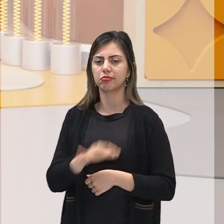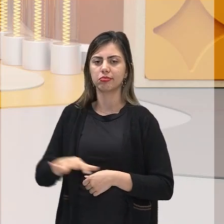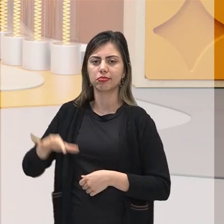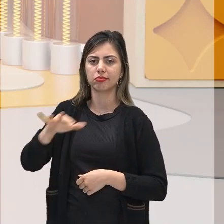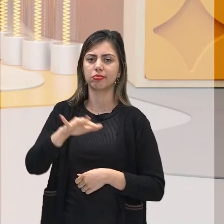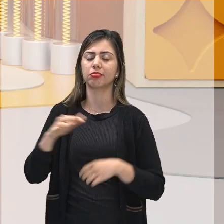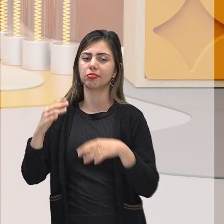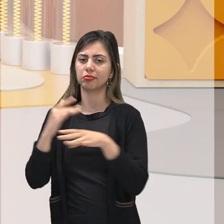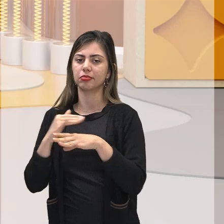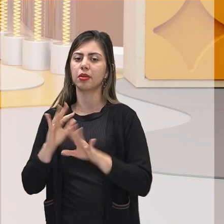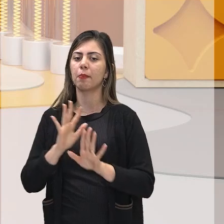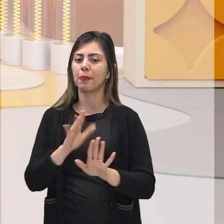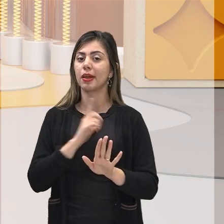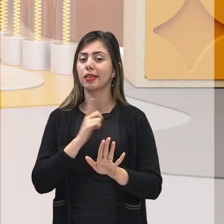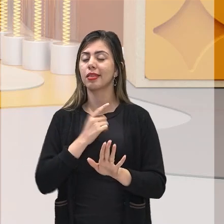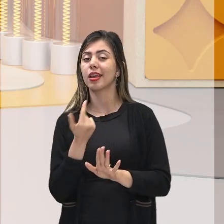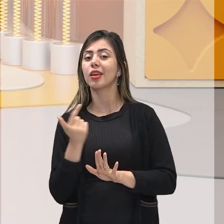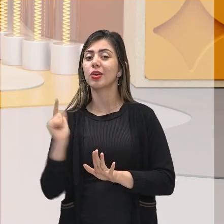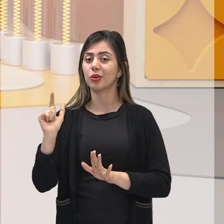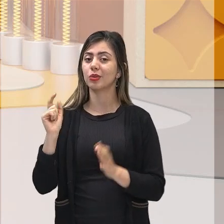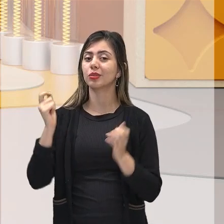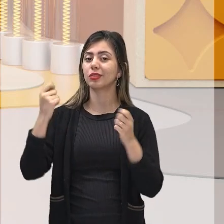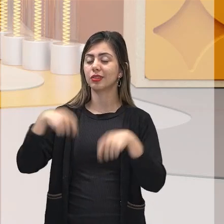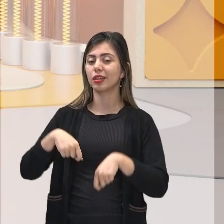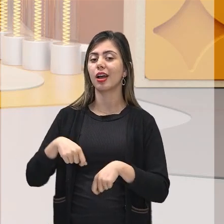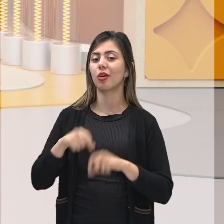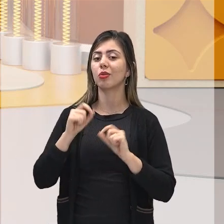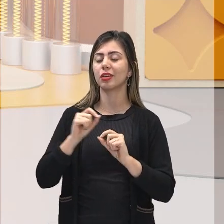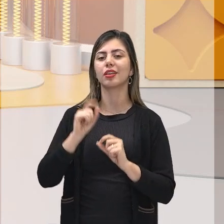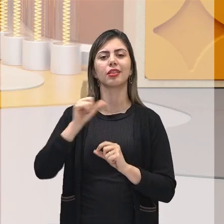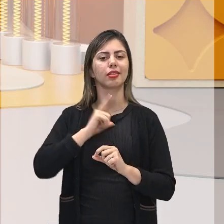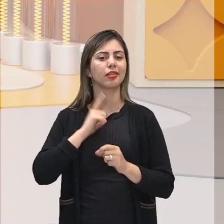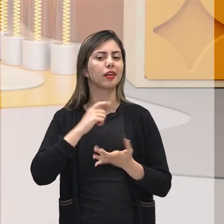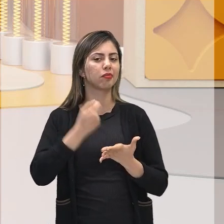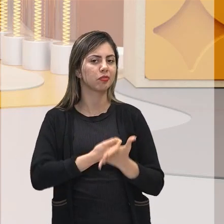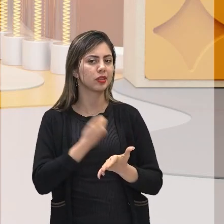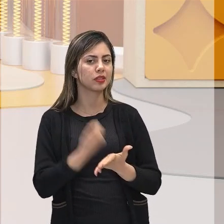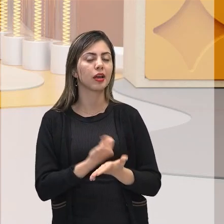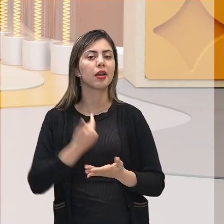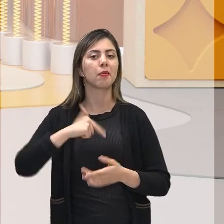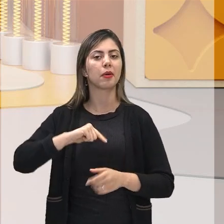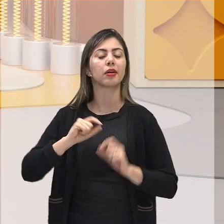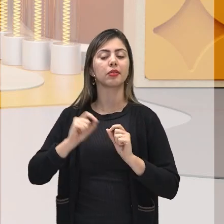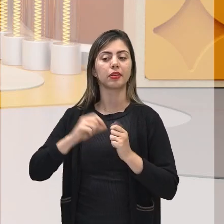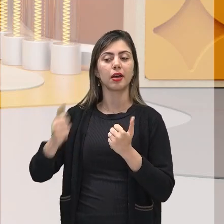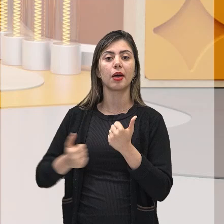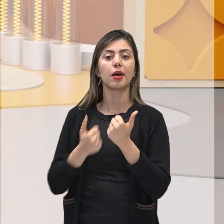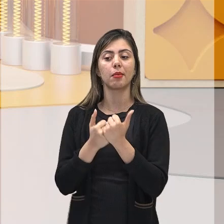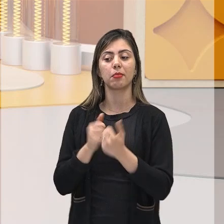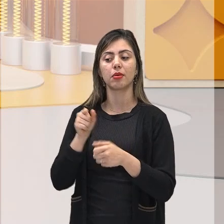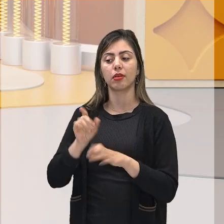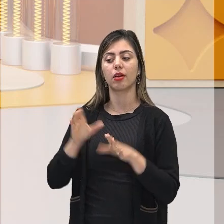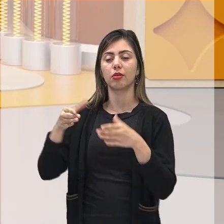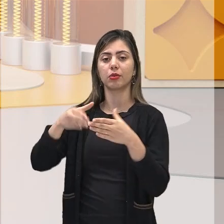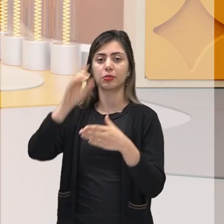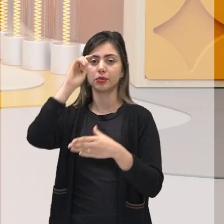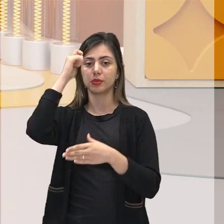meio urbano, também nós temos outras formas de resistência e de apoio à causa negra, como, por